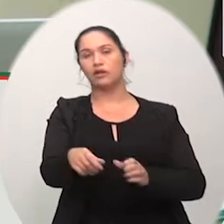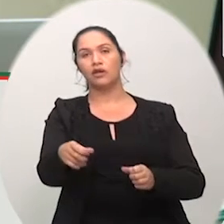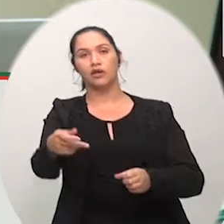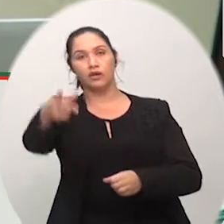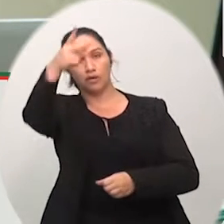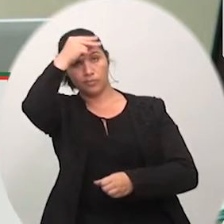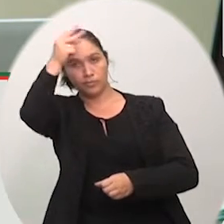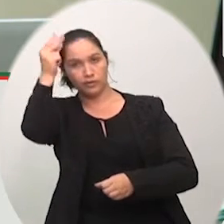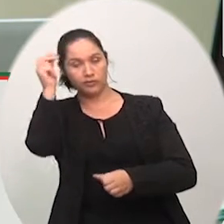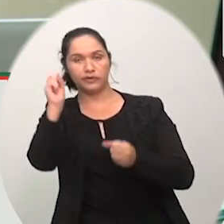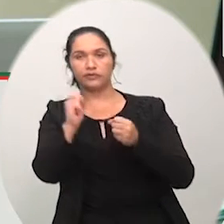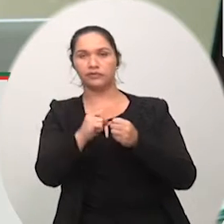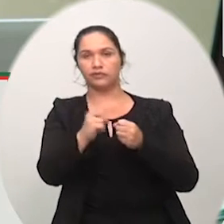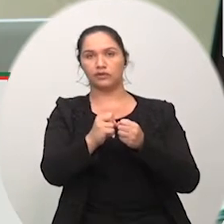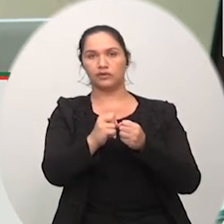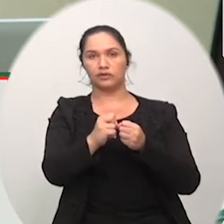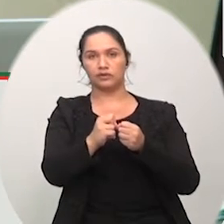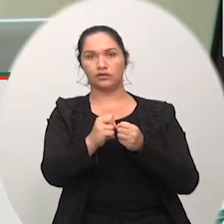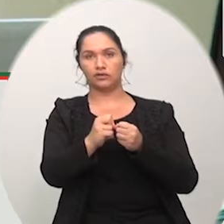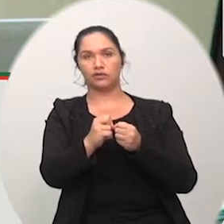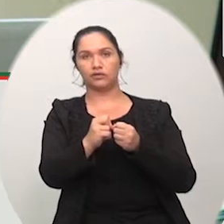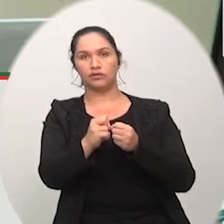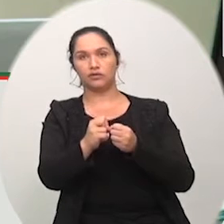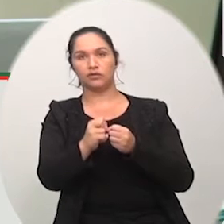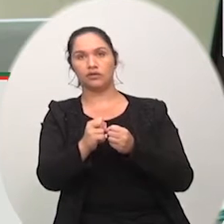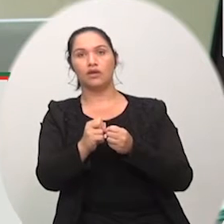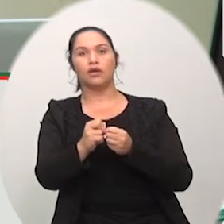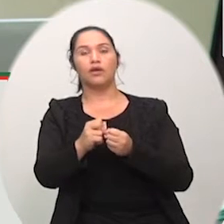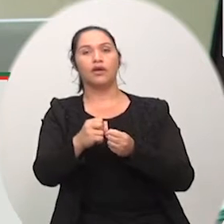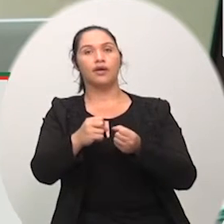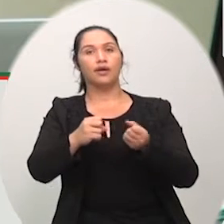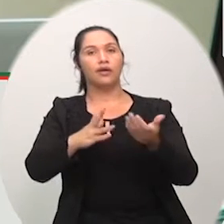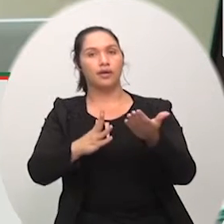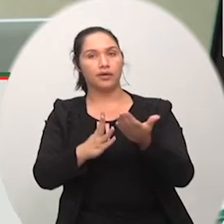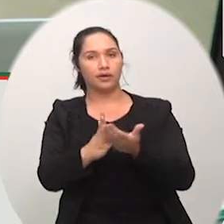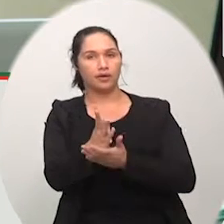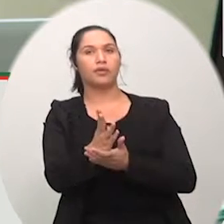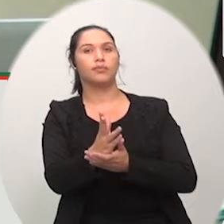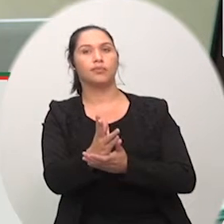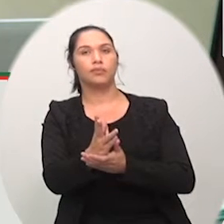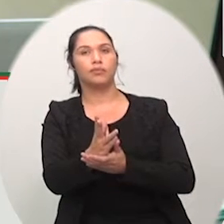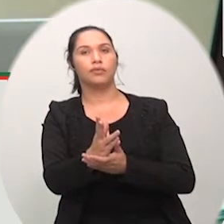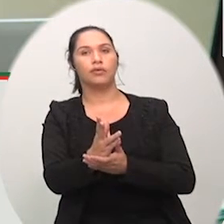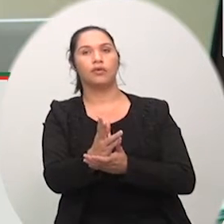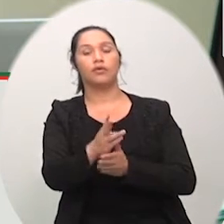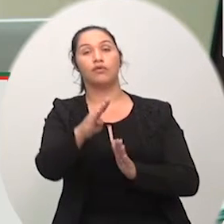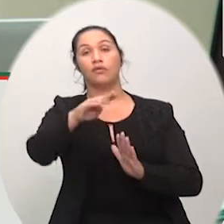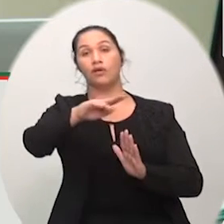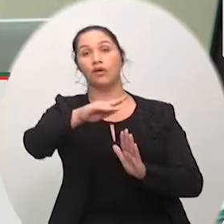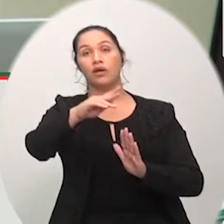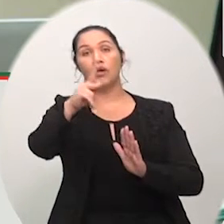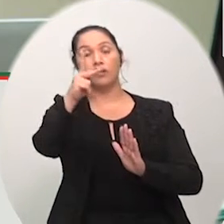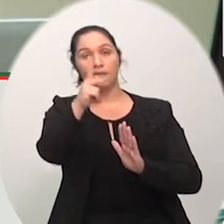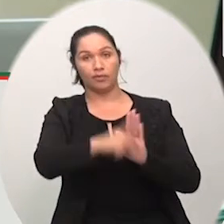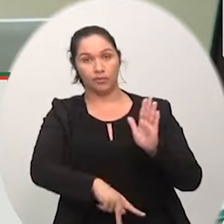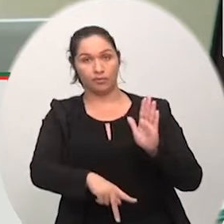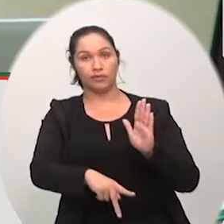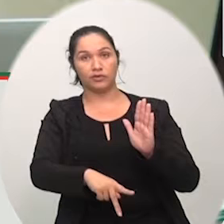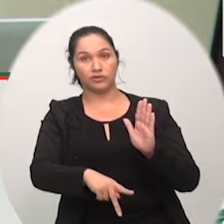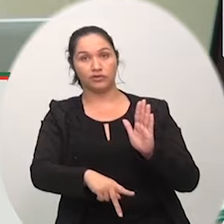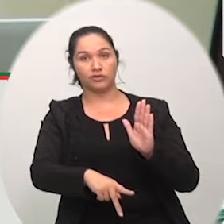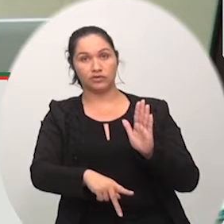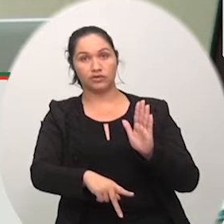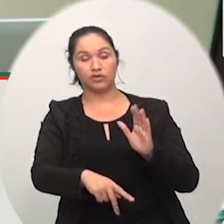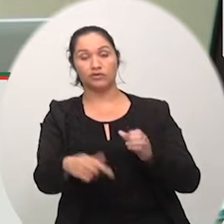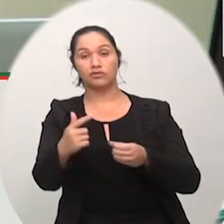municipal que aprova o plano municipal de gestão integrada de resíduos sólidos do município de Criciúma